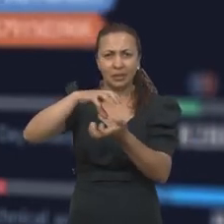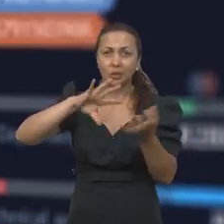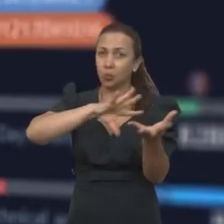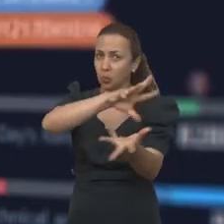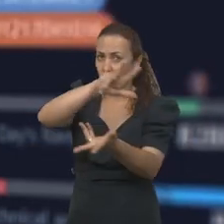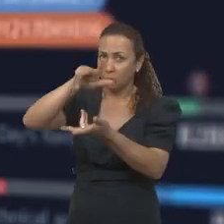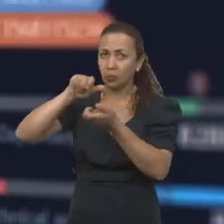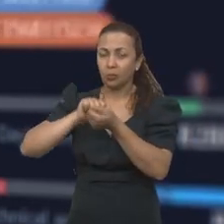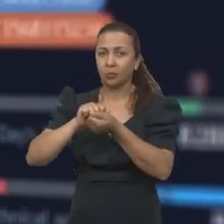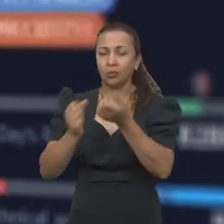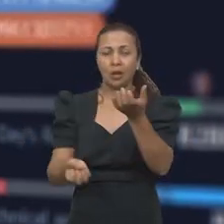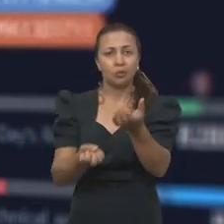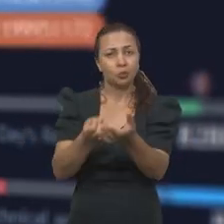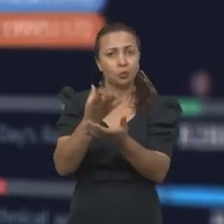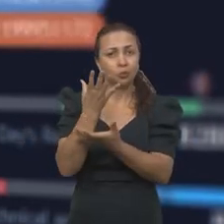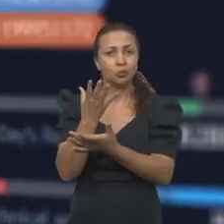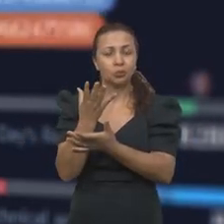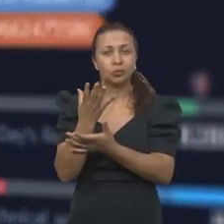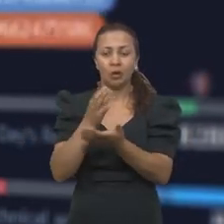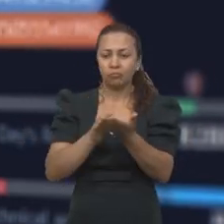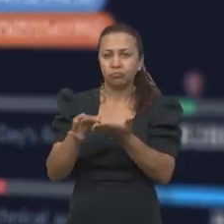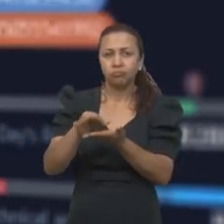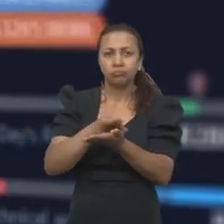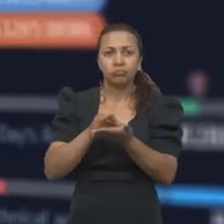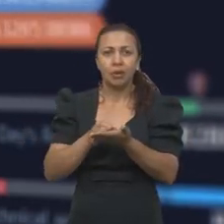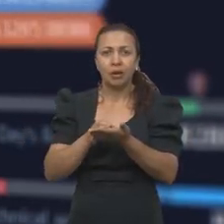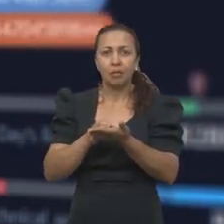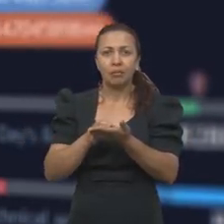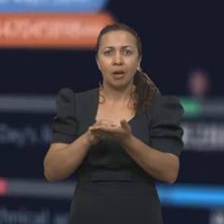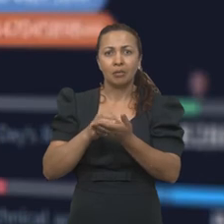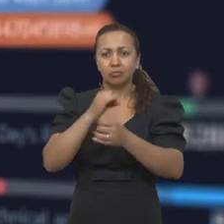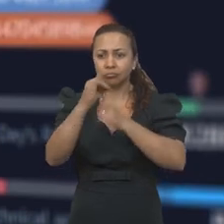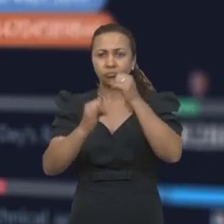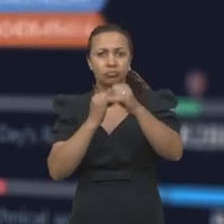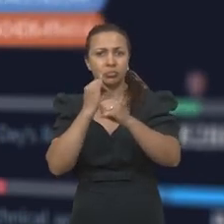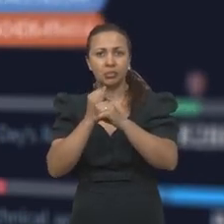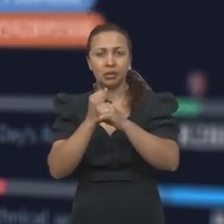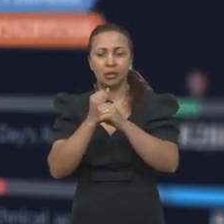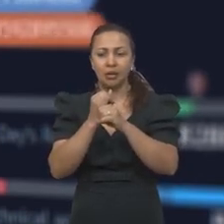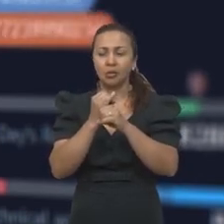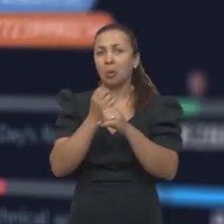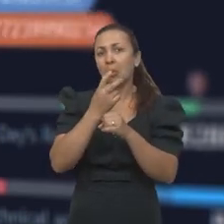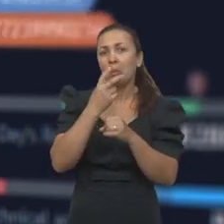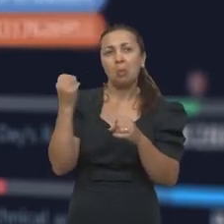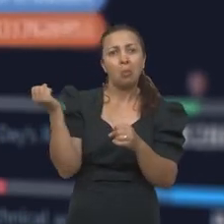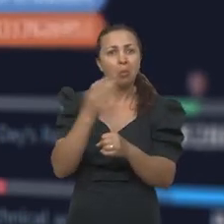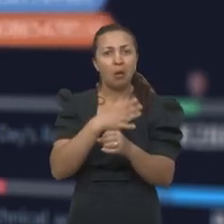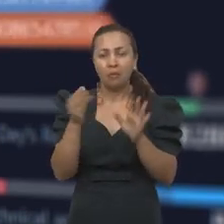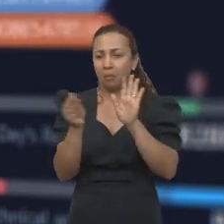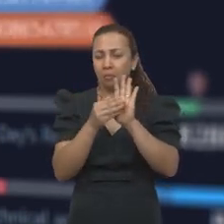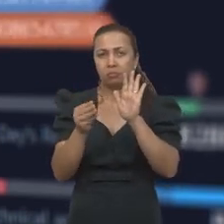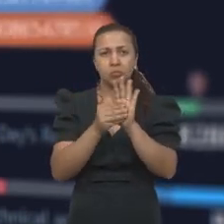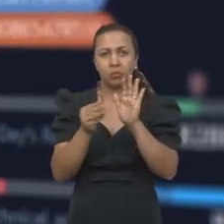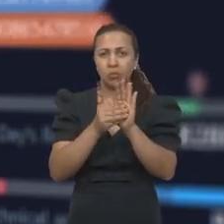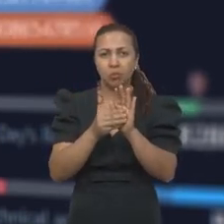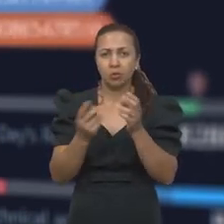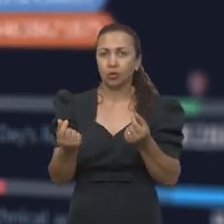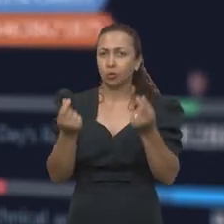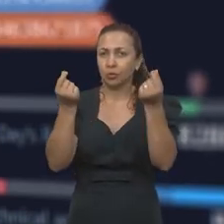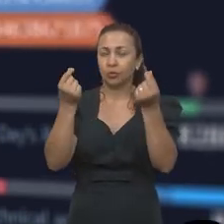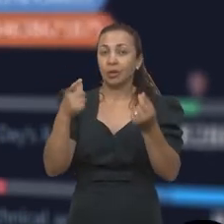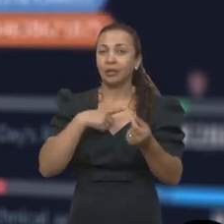global, né? E elas surgem como um novo paradigma monetário, uma nova proposta.